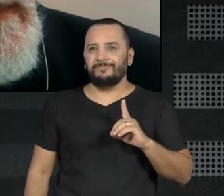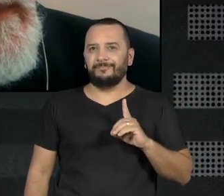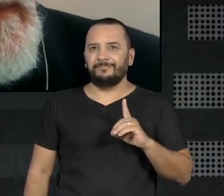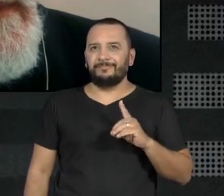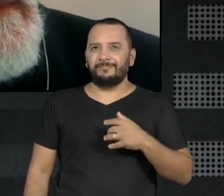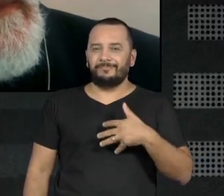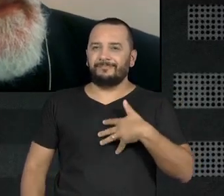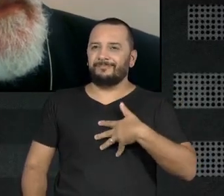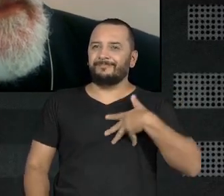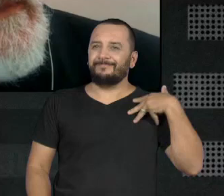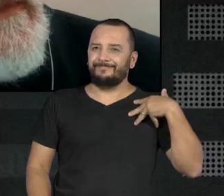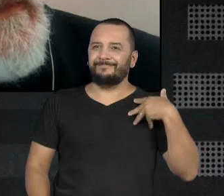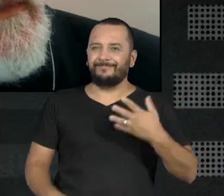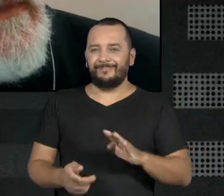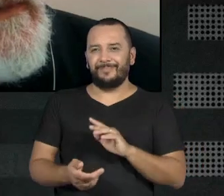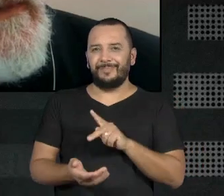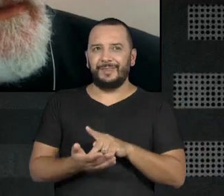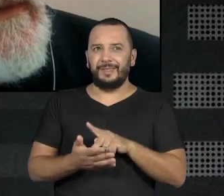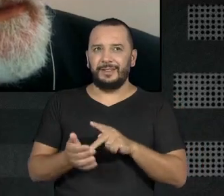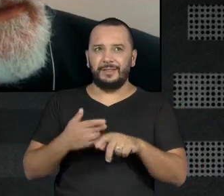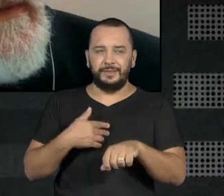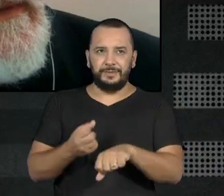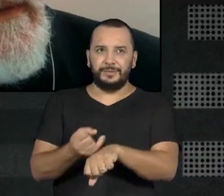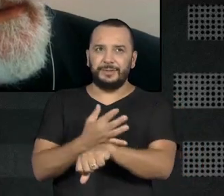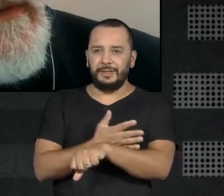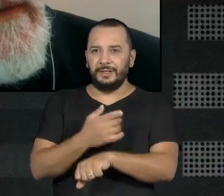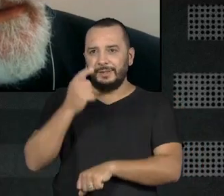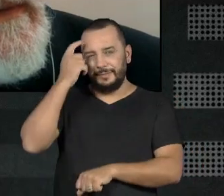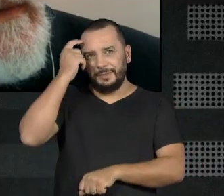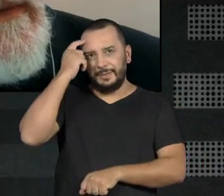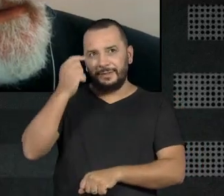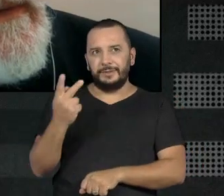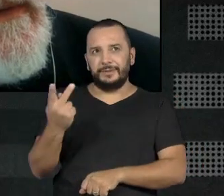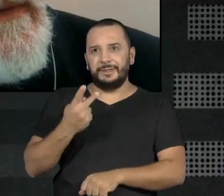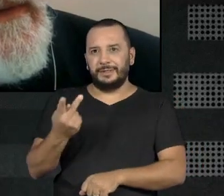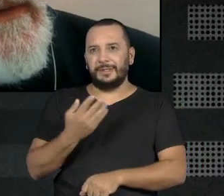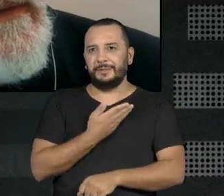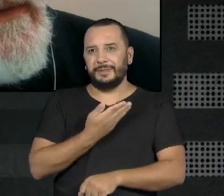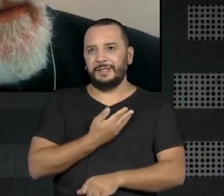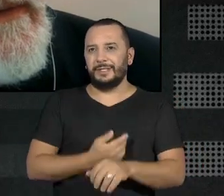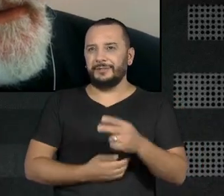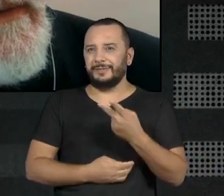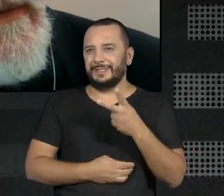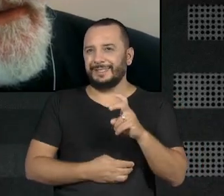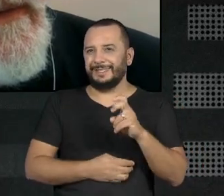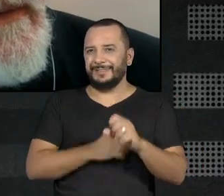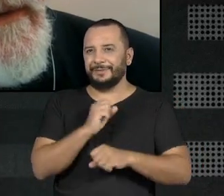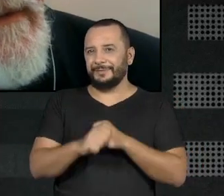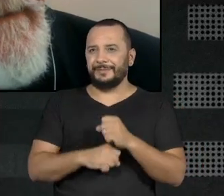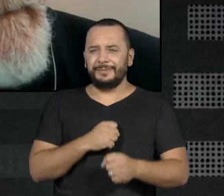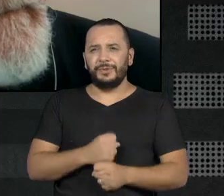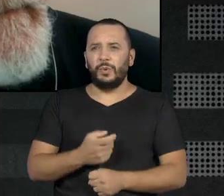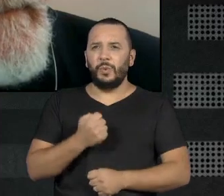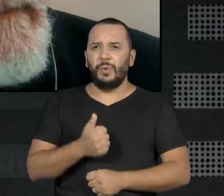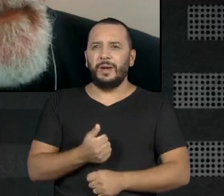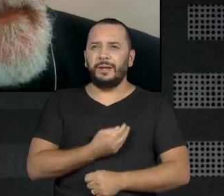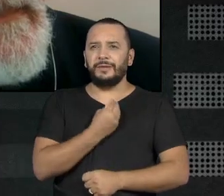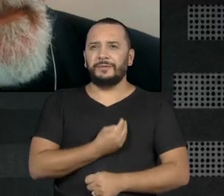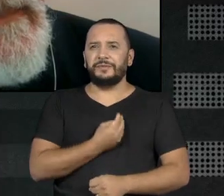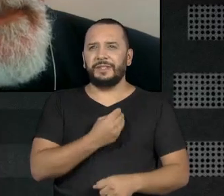Então, eu fico emocionado quando eu penso na nossa amizade. Já vai 25 anos nisso, quase uma vida inteira,